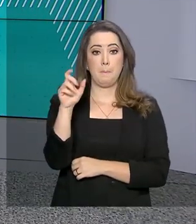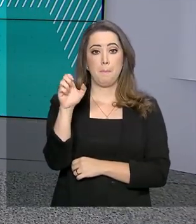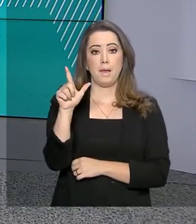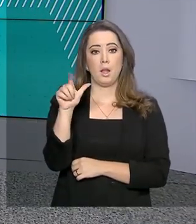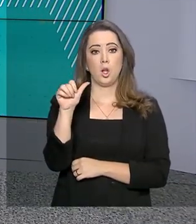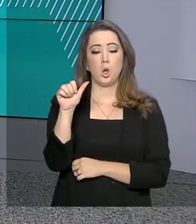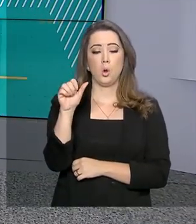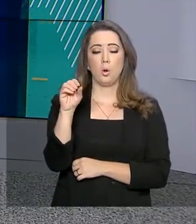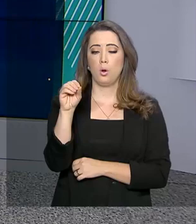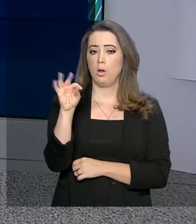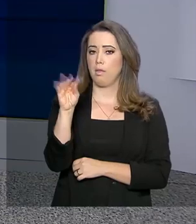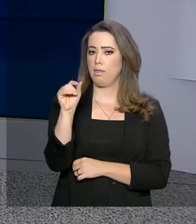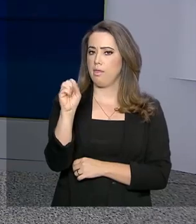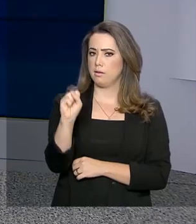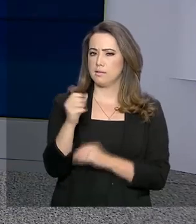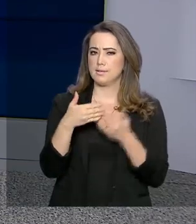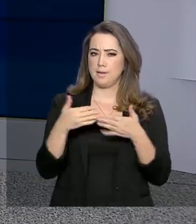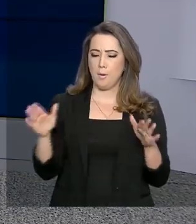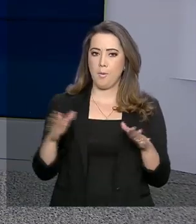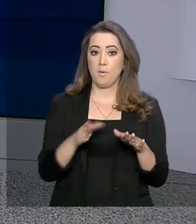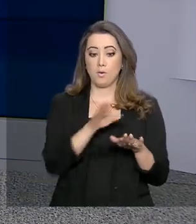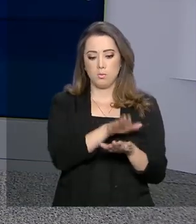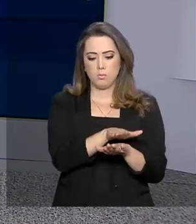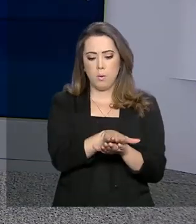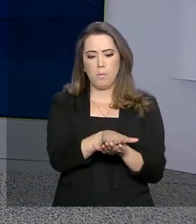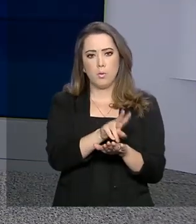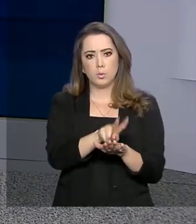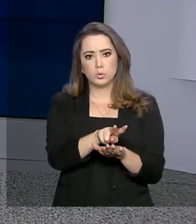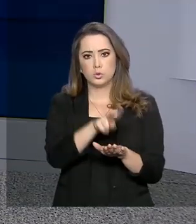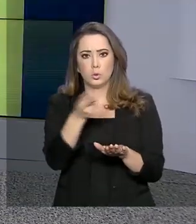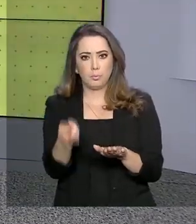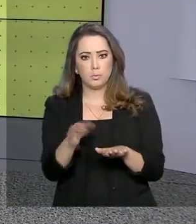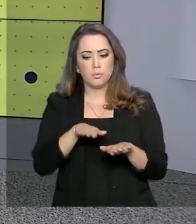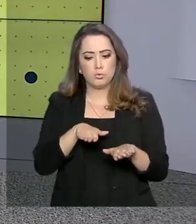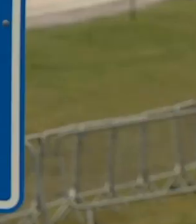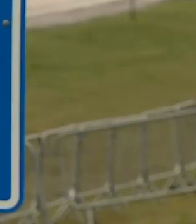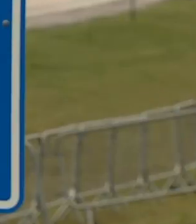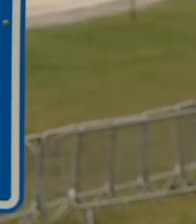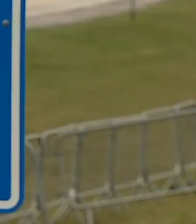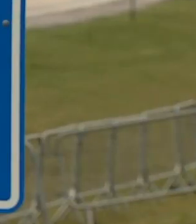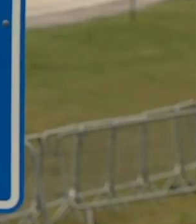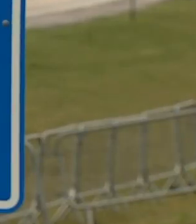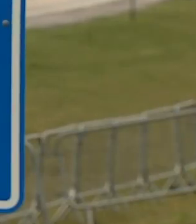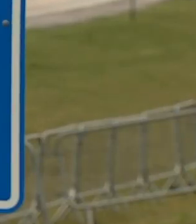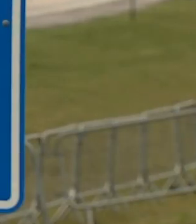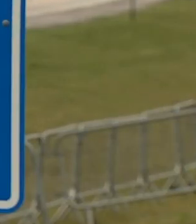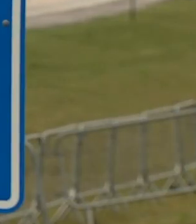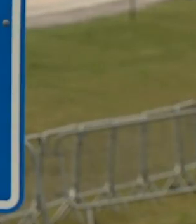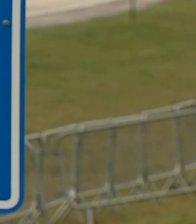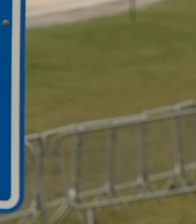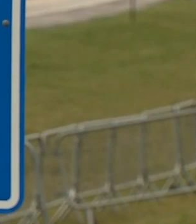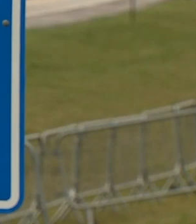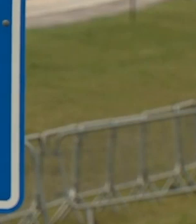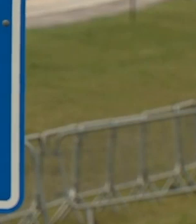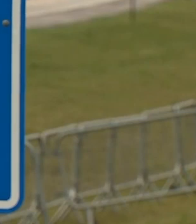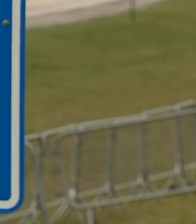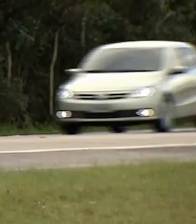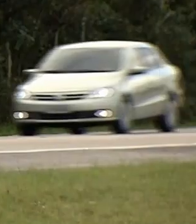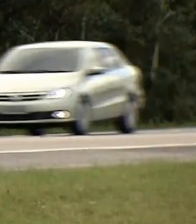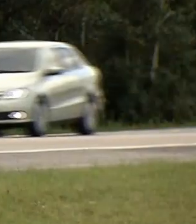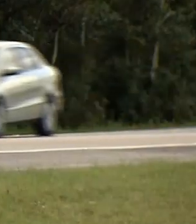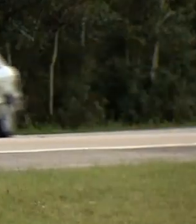do Sul. Ele inaugurou a duplicação de um trecho da BR-116, que fica entre as cidades de Pelotas e Turu Sul.